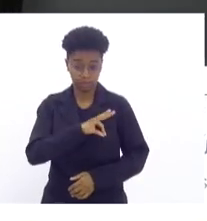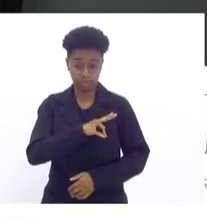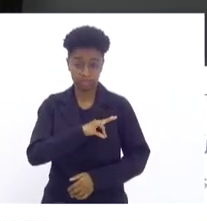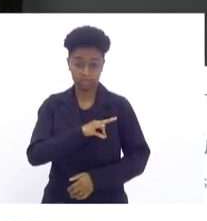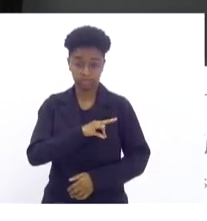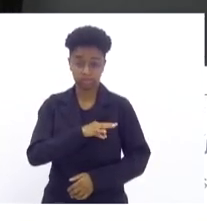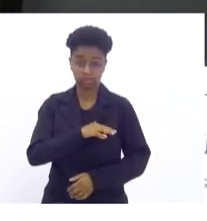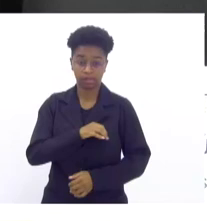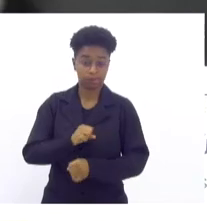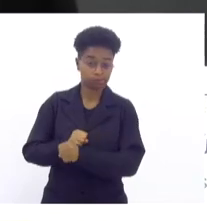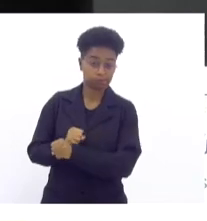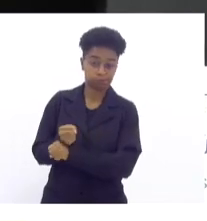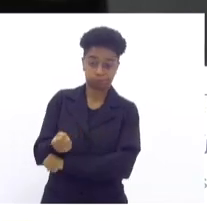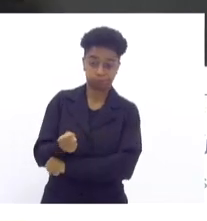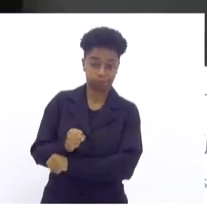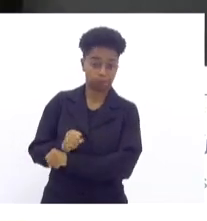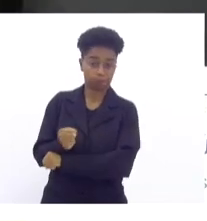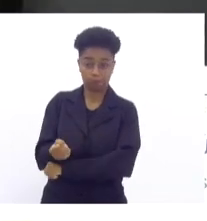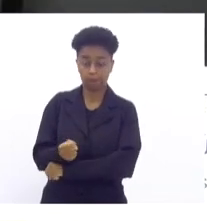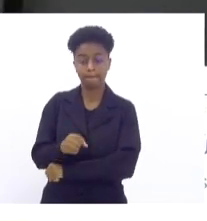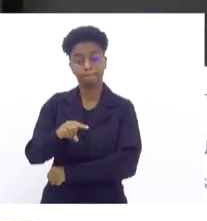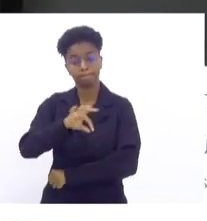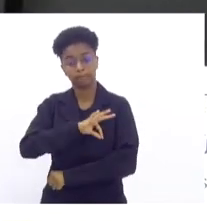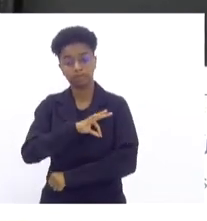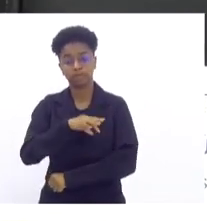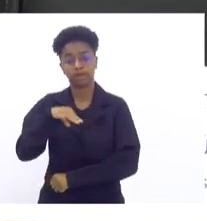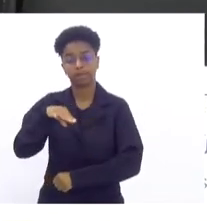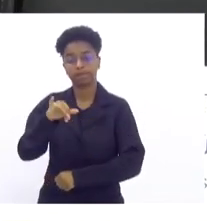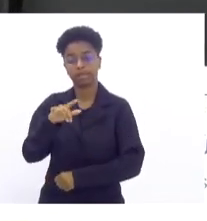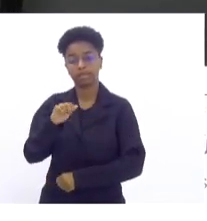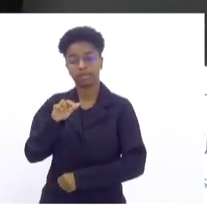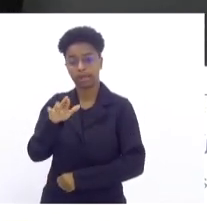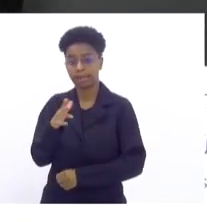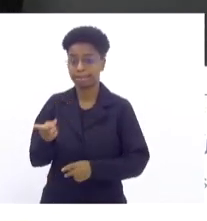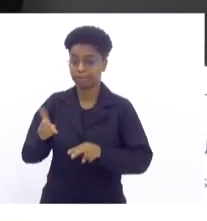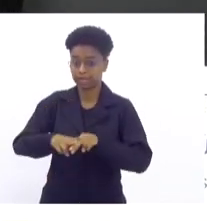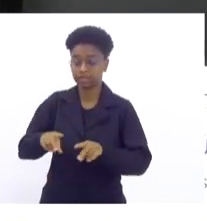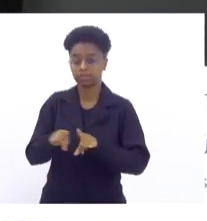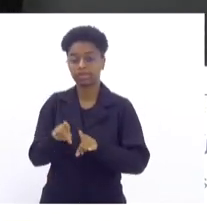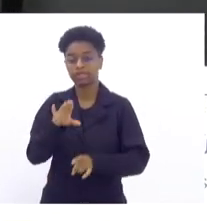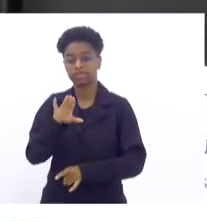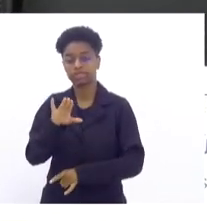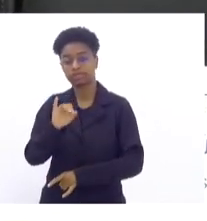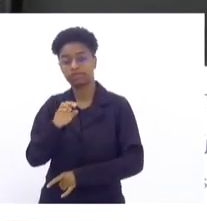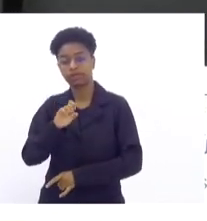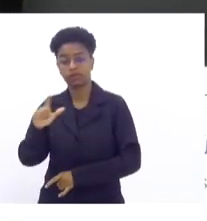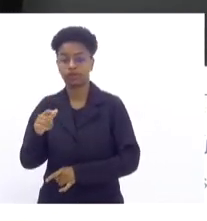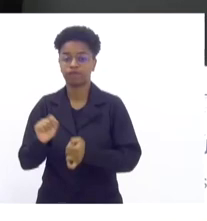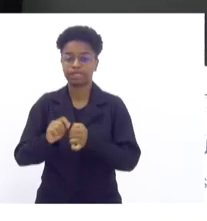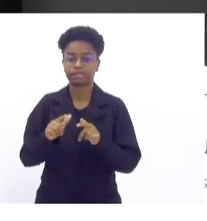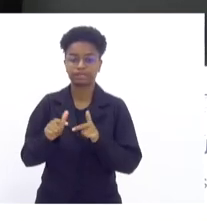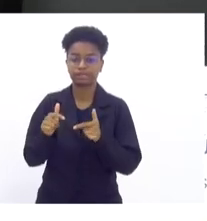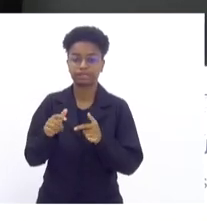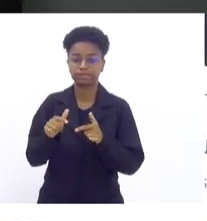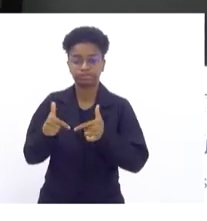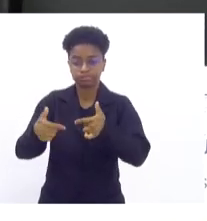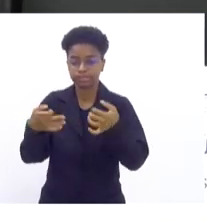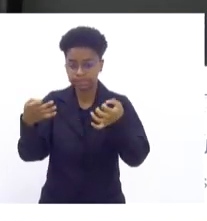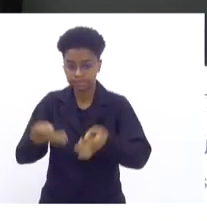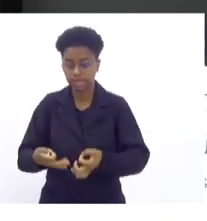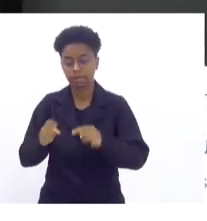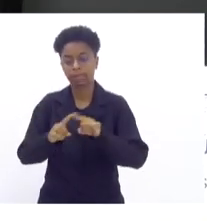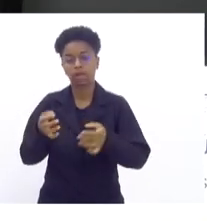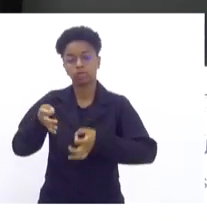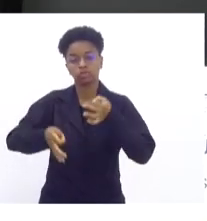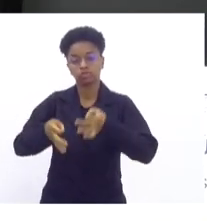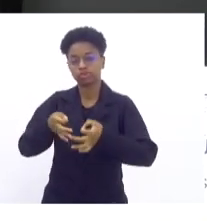o gelo. A polícia militar prende, a polícia civil faz tudo certinho, faz a investigação, prende, o judiciário vai lá